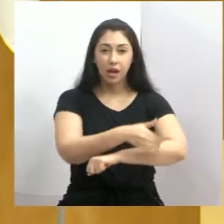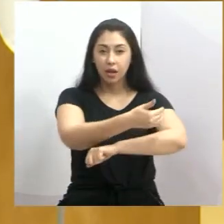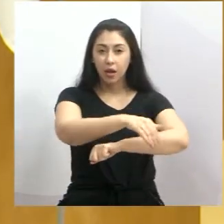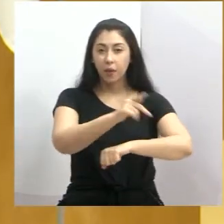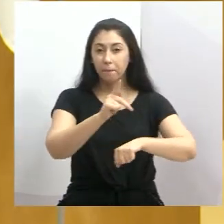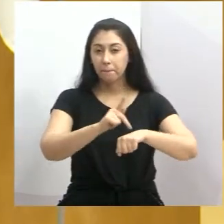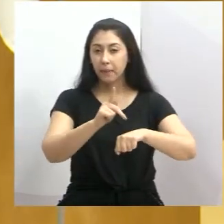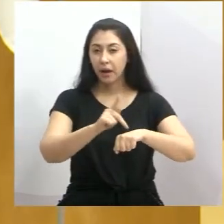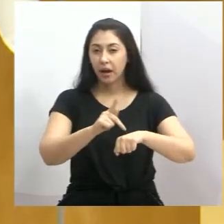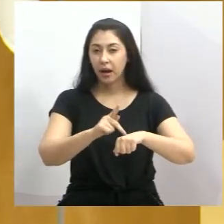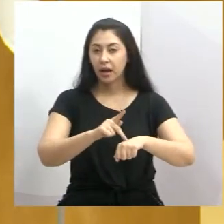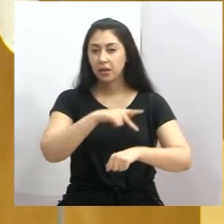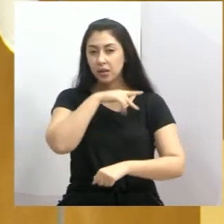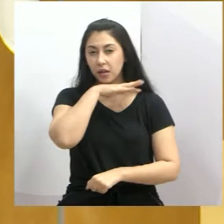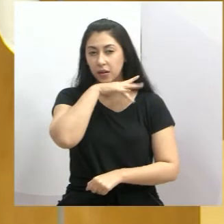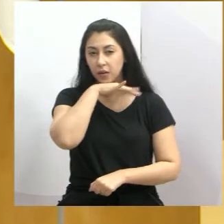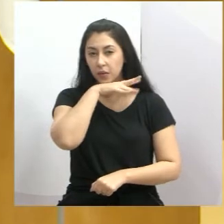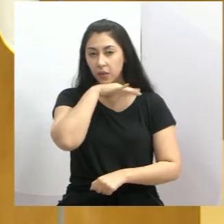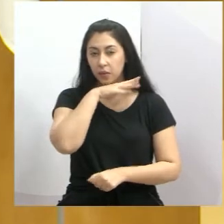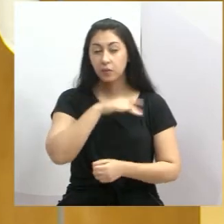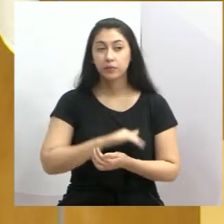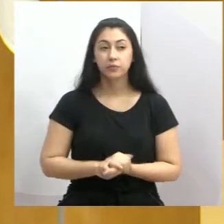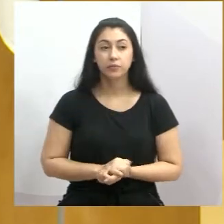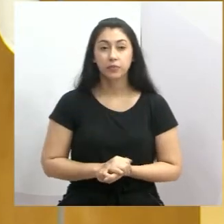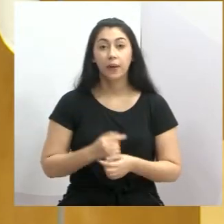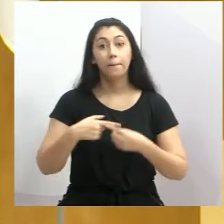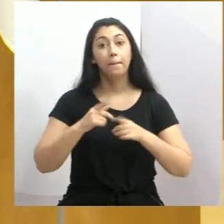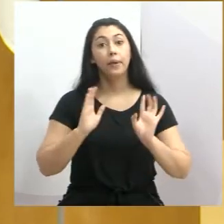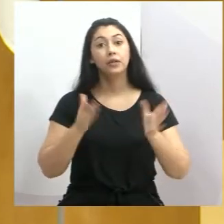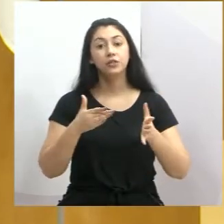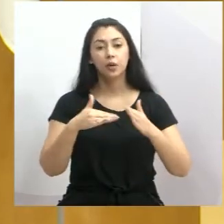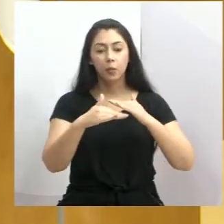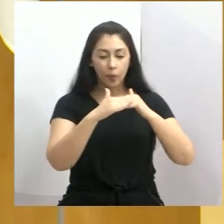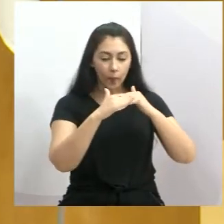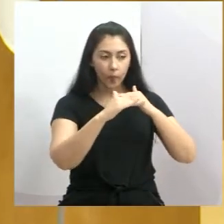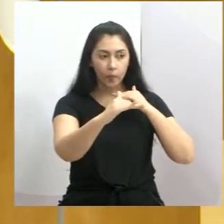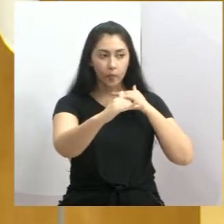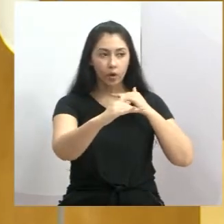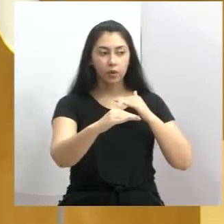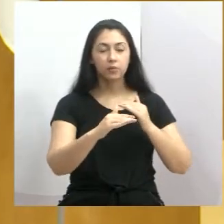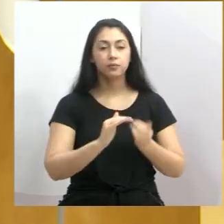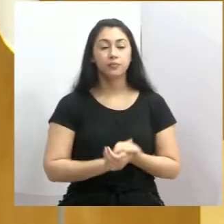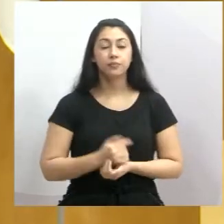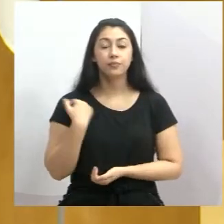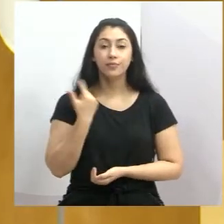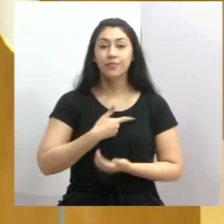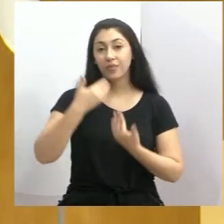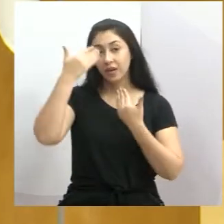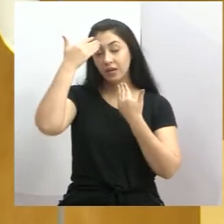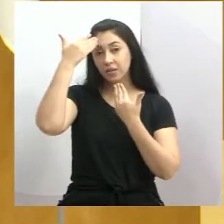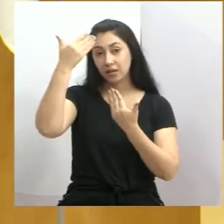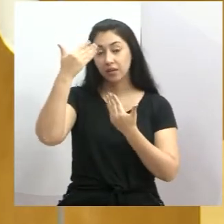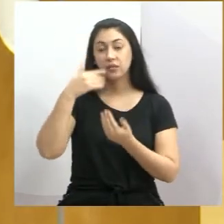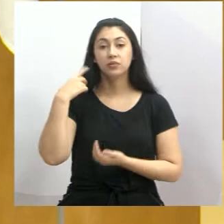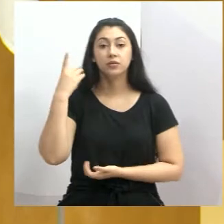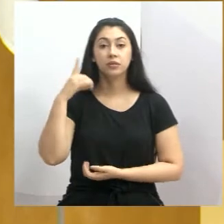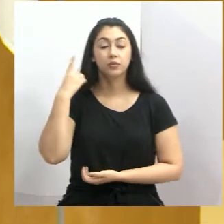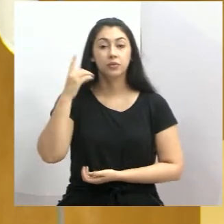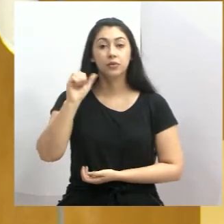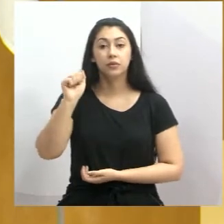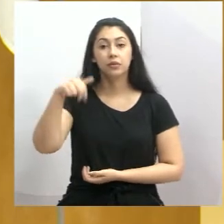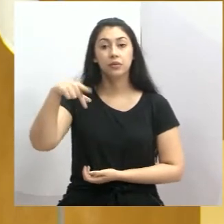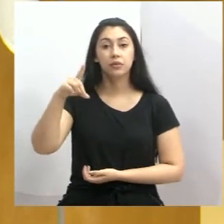ruim. E a Vale do Paraíba já foi toda recapiada. A gente sempre agradece o nosso deputado André do Prado, que mandou uma emenda de R$ 2